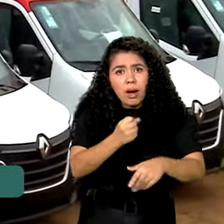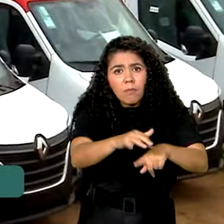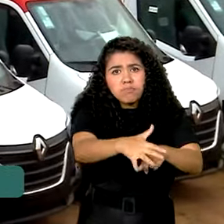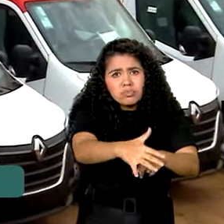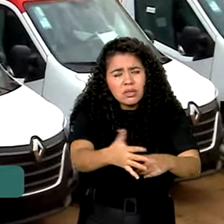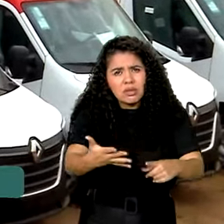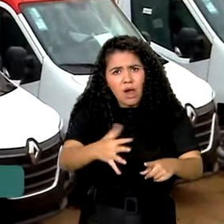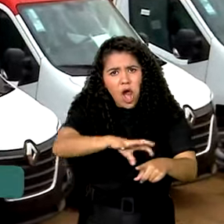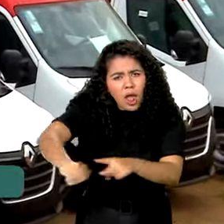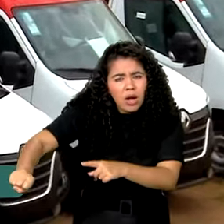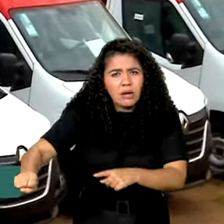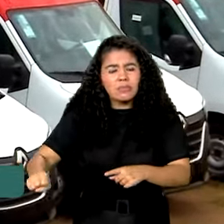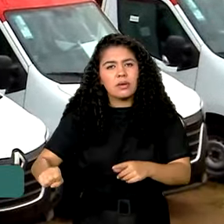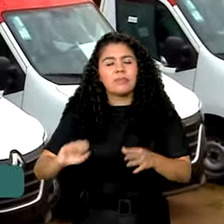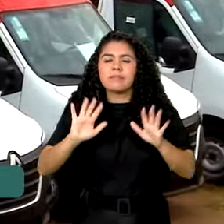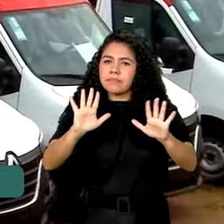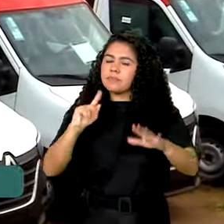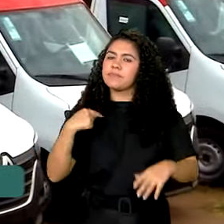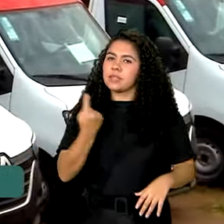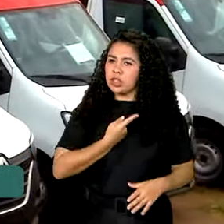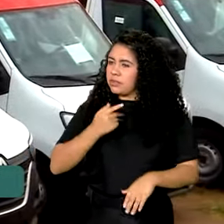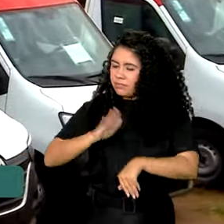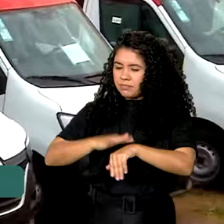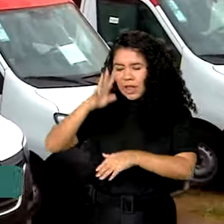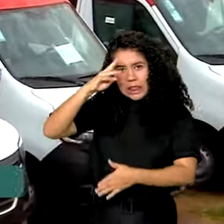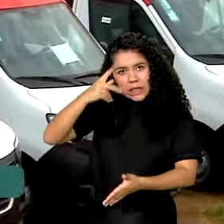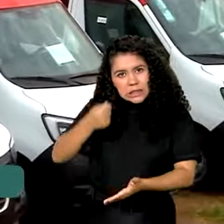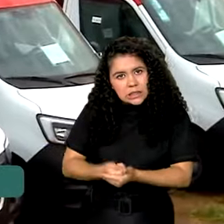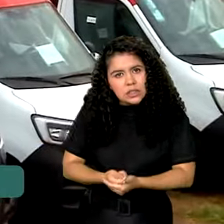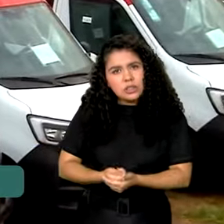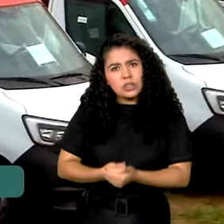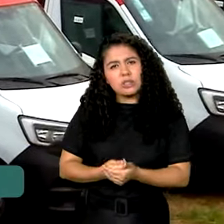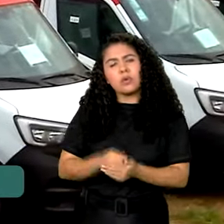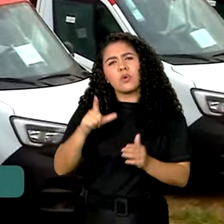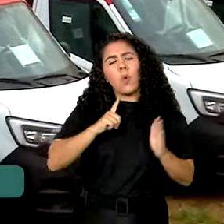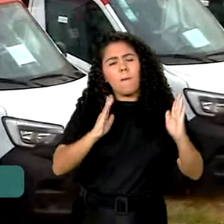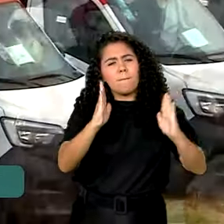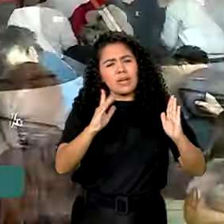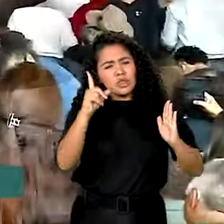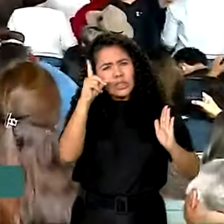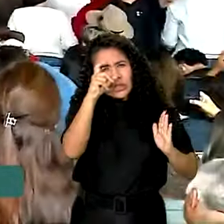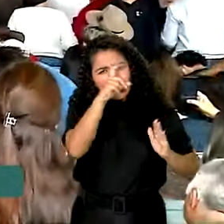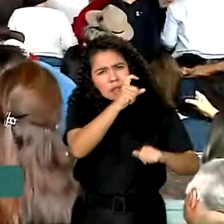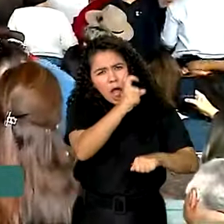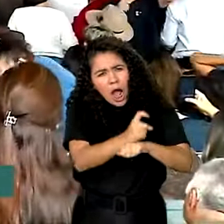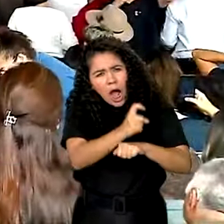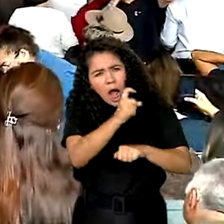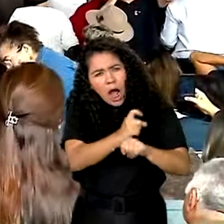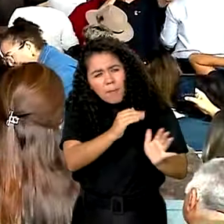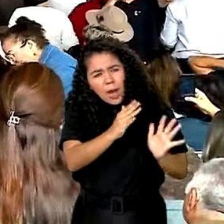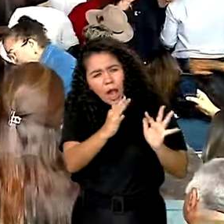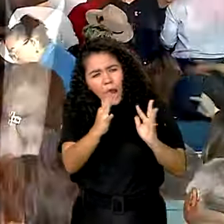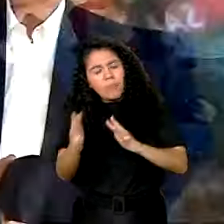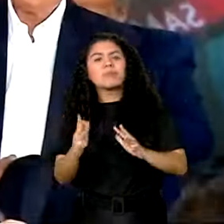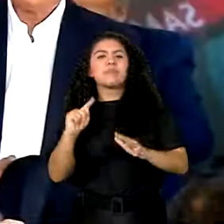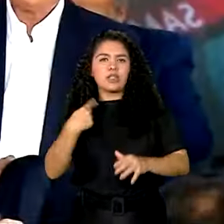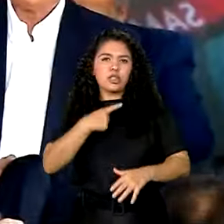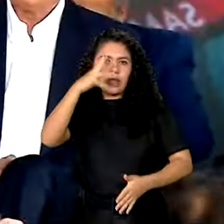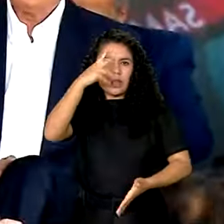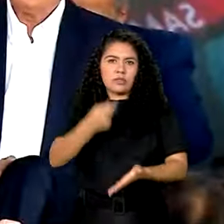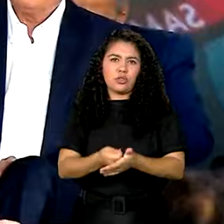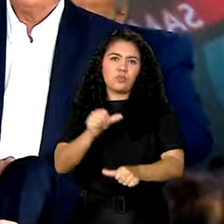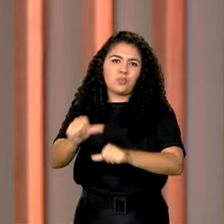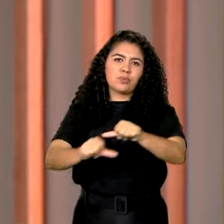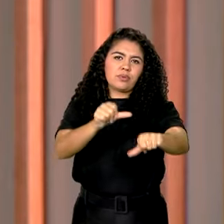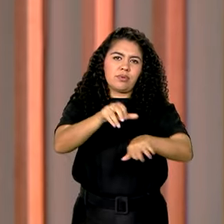Então, nós resolvemos, depois de um longo e tenebroso inverno, nós resolvemos renovar outra vez a frota